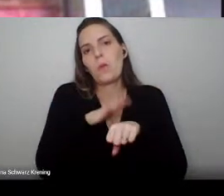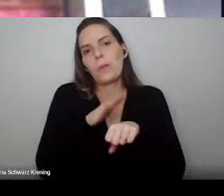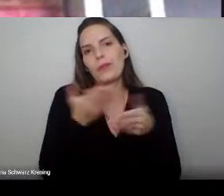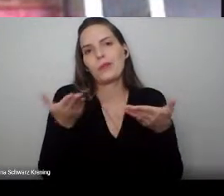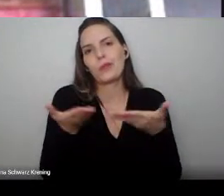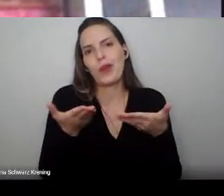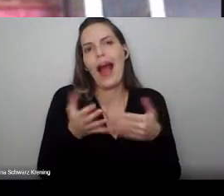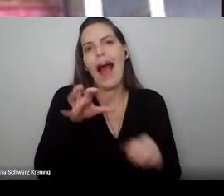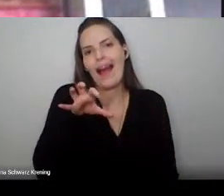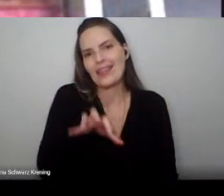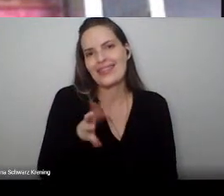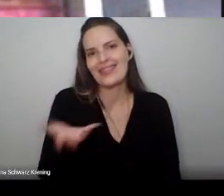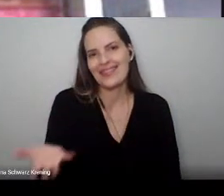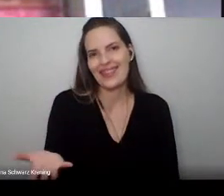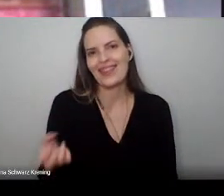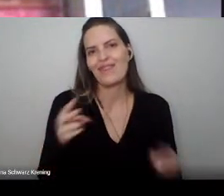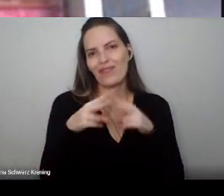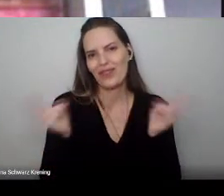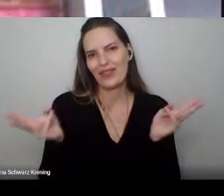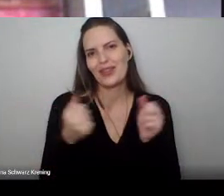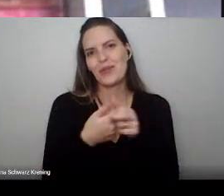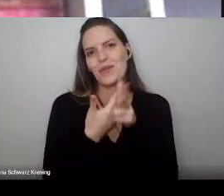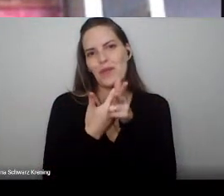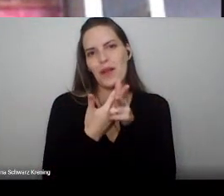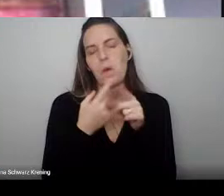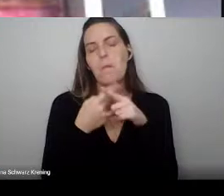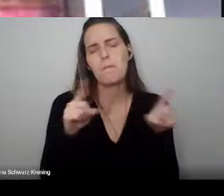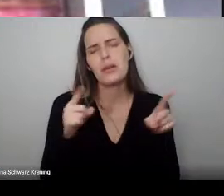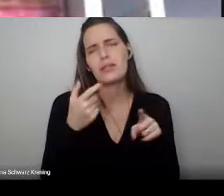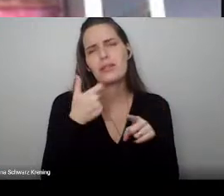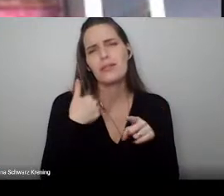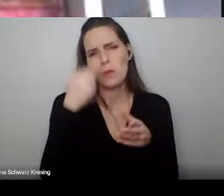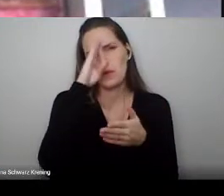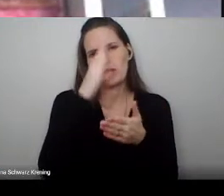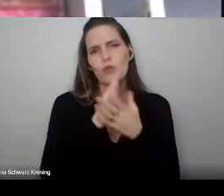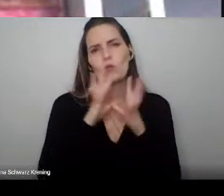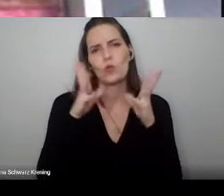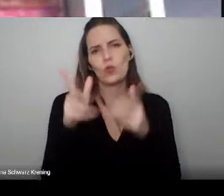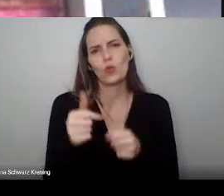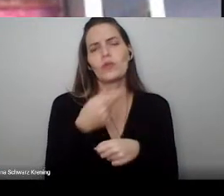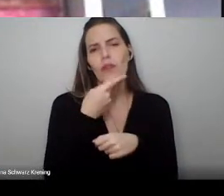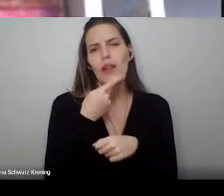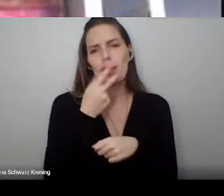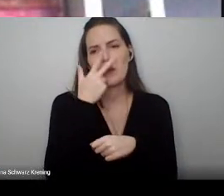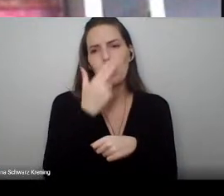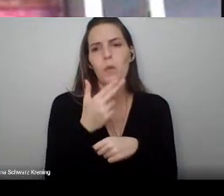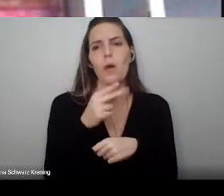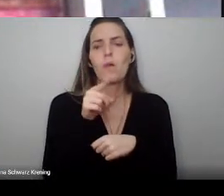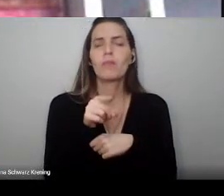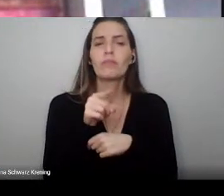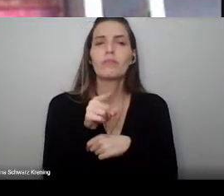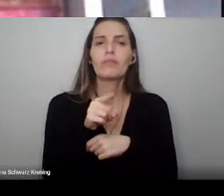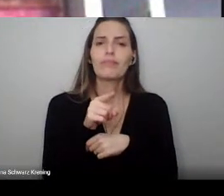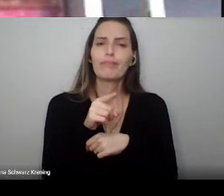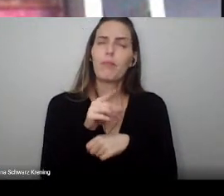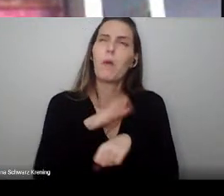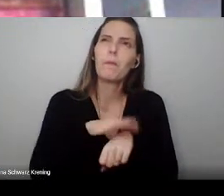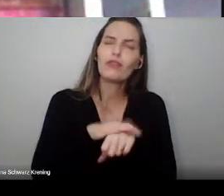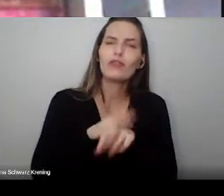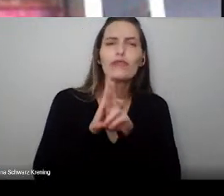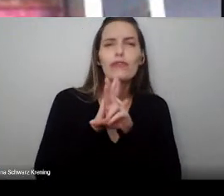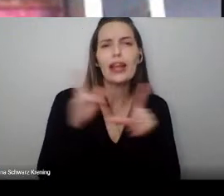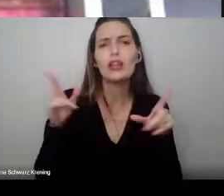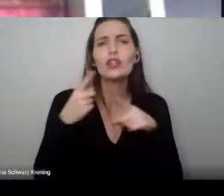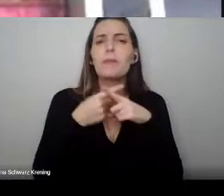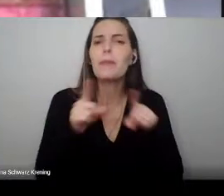né, mas acho que todos vocês colocaram muito bem que, mesmo sendo diferente, é um momento de muita comemoração, de